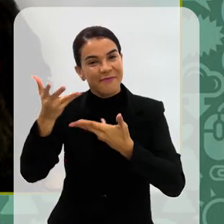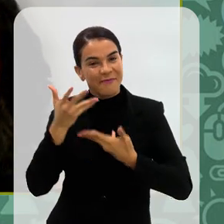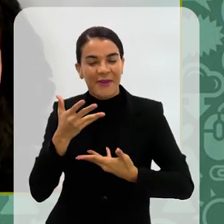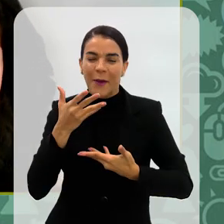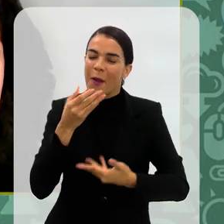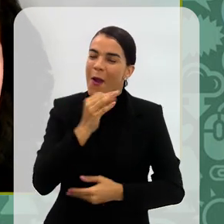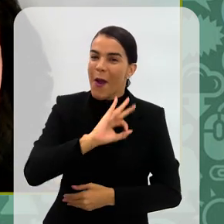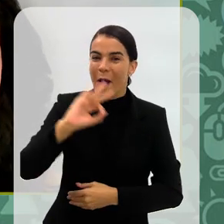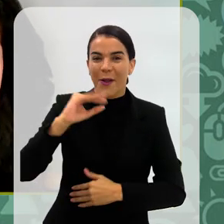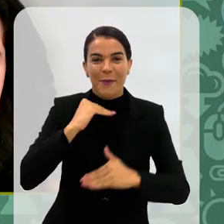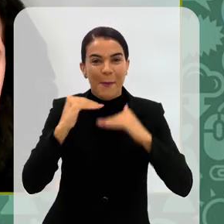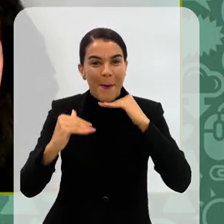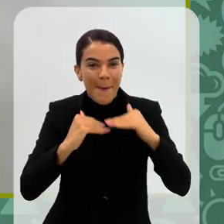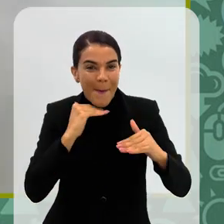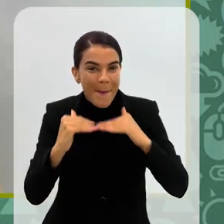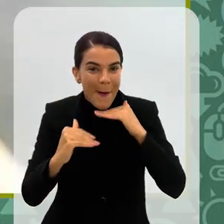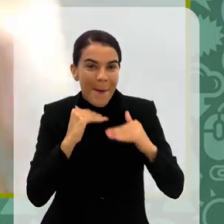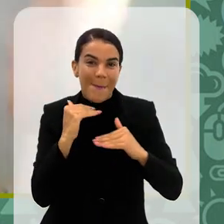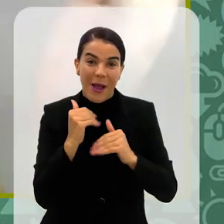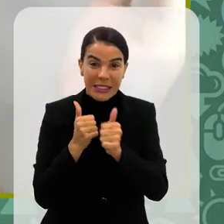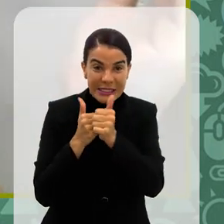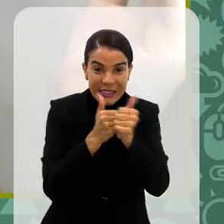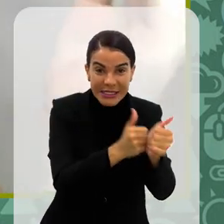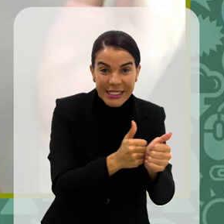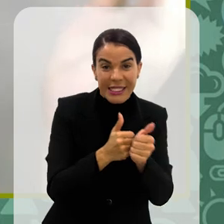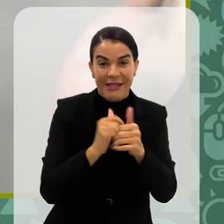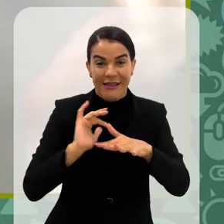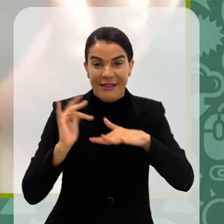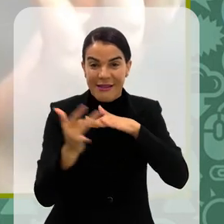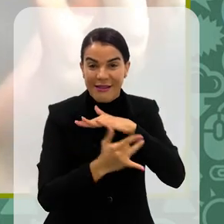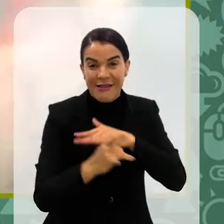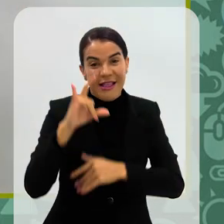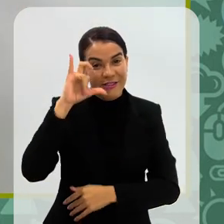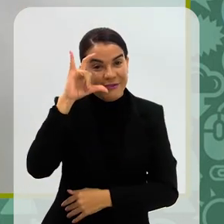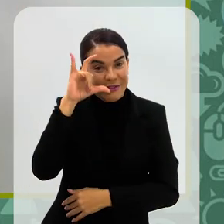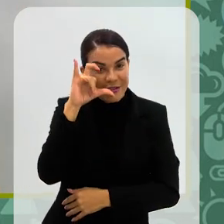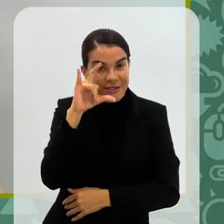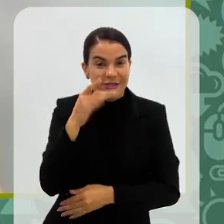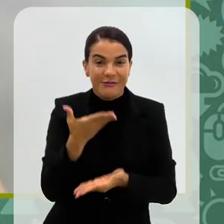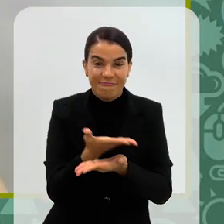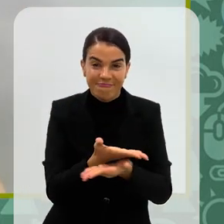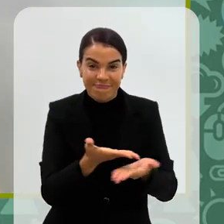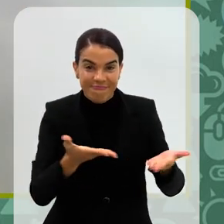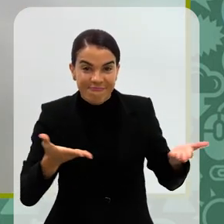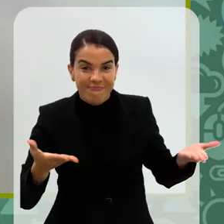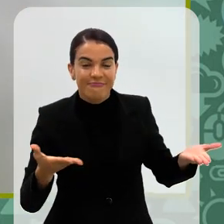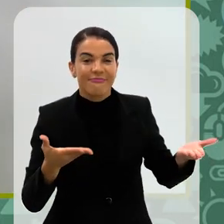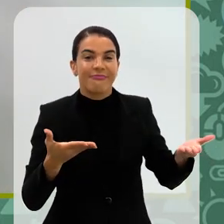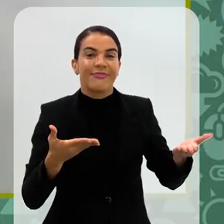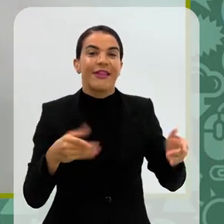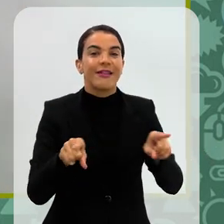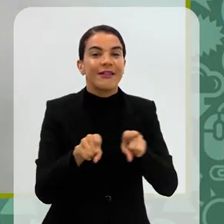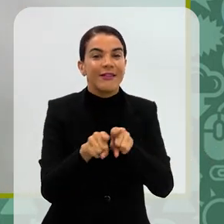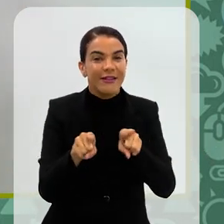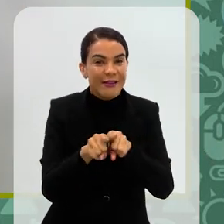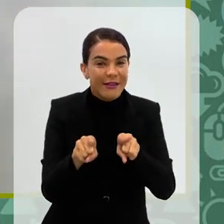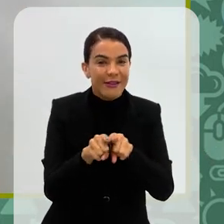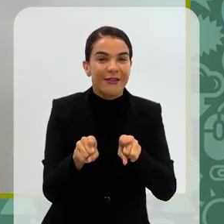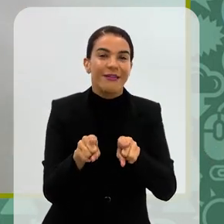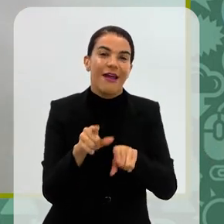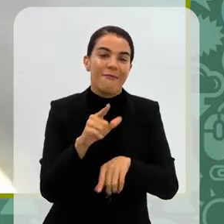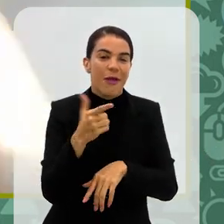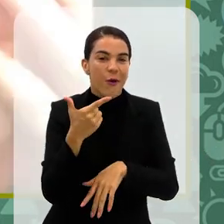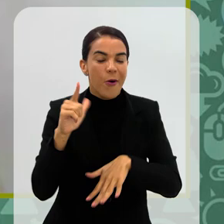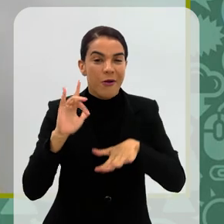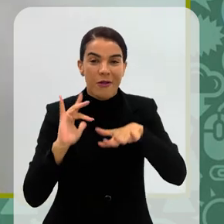Obrigada pelo convite, foi ótimo bate-papo. Eu queria que me dê um nome para todo mundo que está me seguindo nas redes sociais, né? Eu tenho um perfil no Instagram que é o laís.napoli e